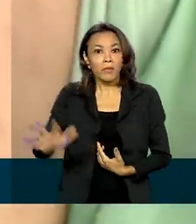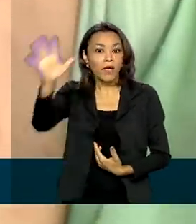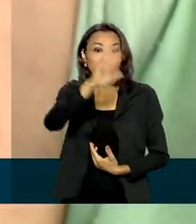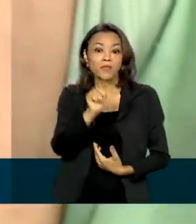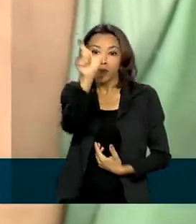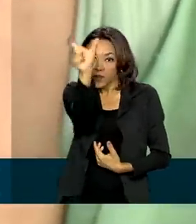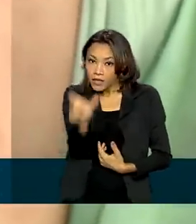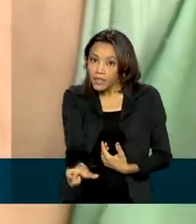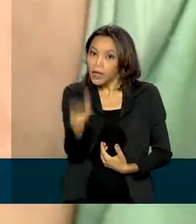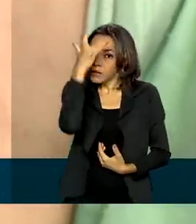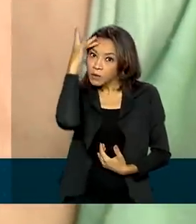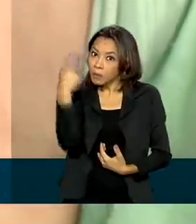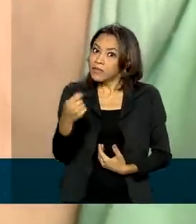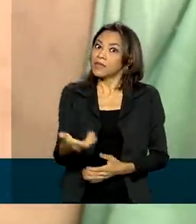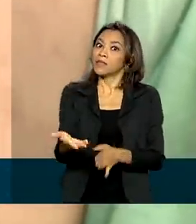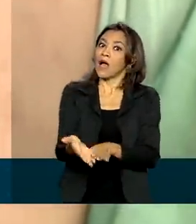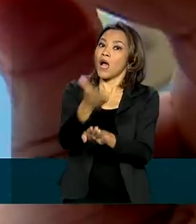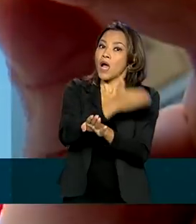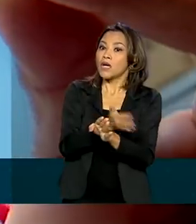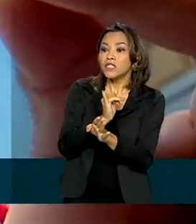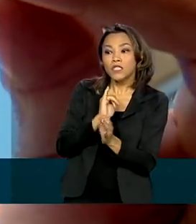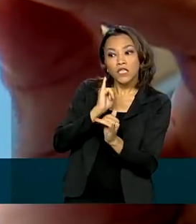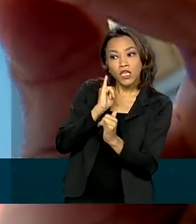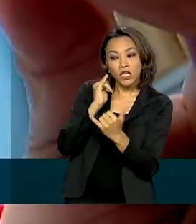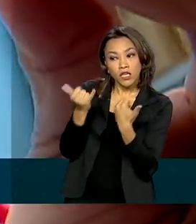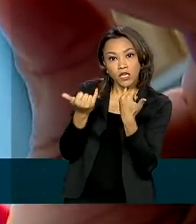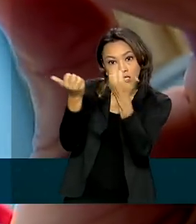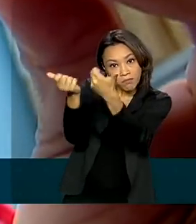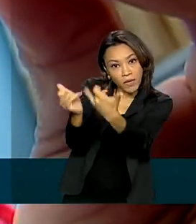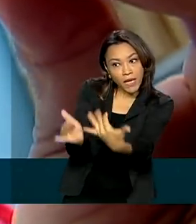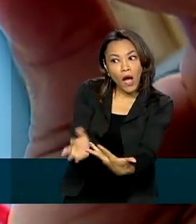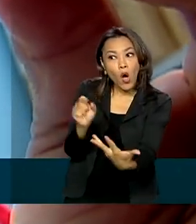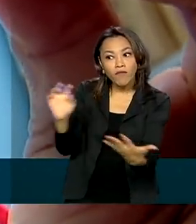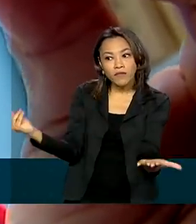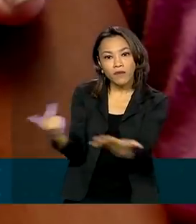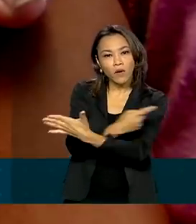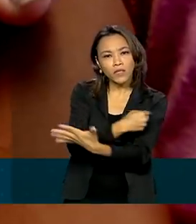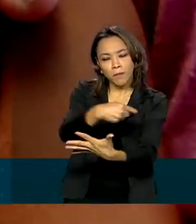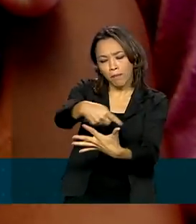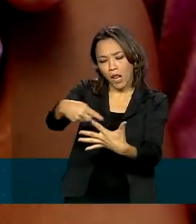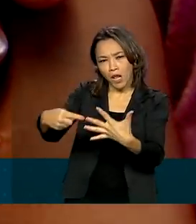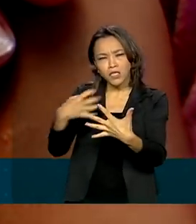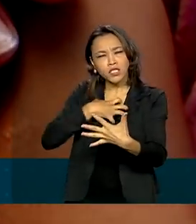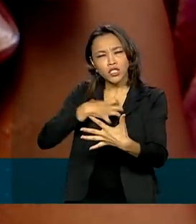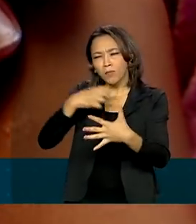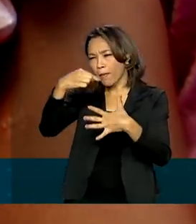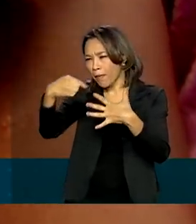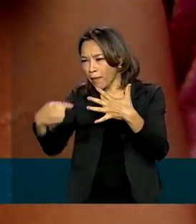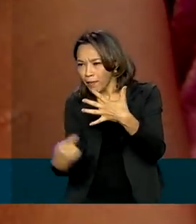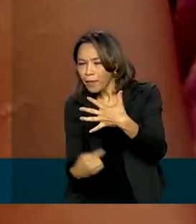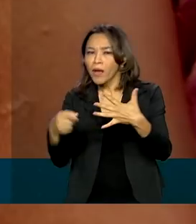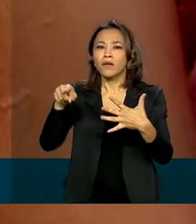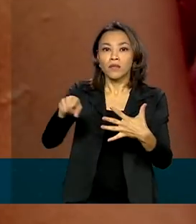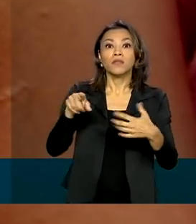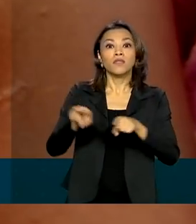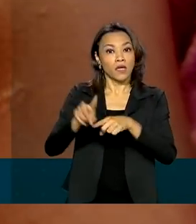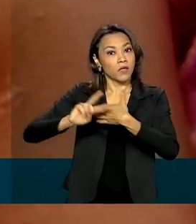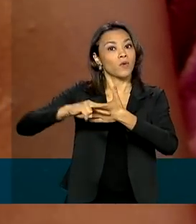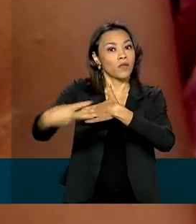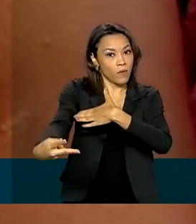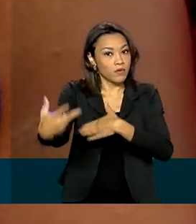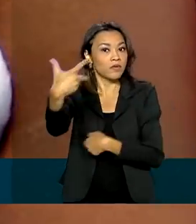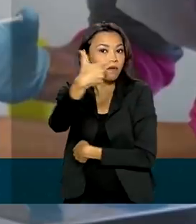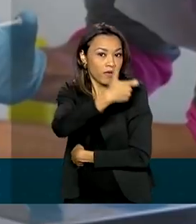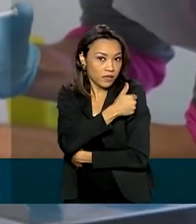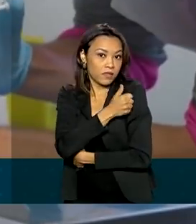precisa ser informado pelo profissional de saúde sobre efeitos colaterais e benefícios no caso das vacinas aprovadas